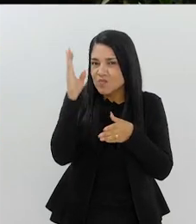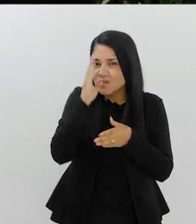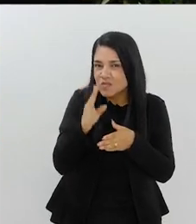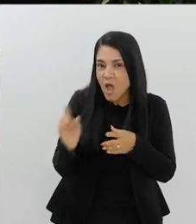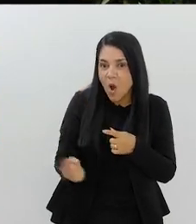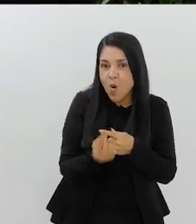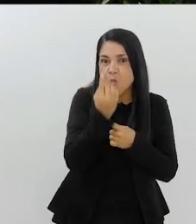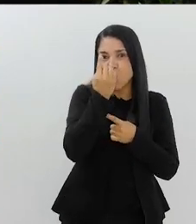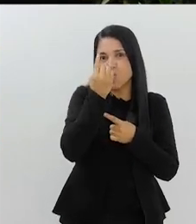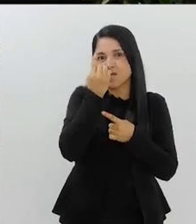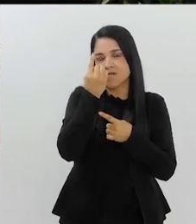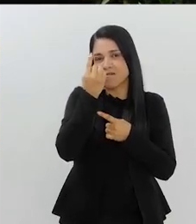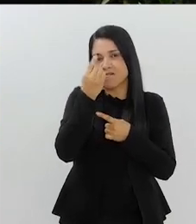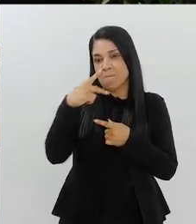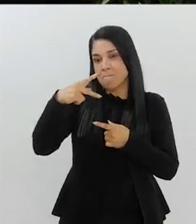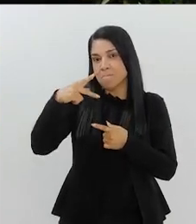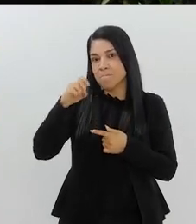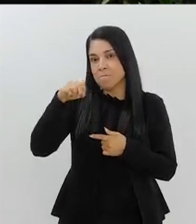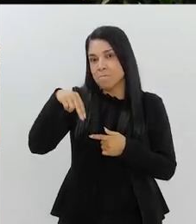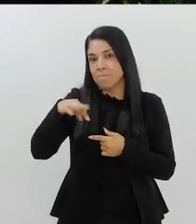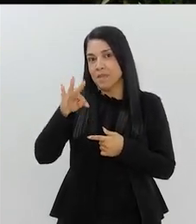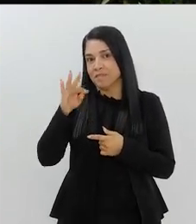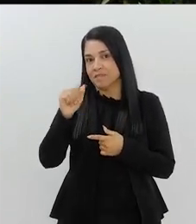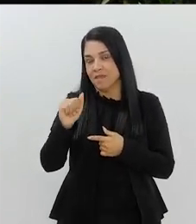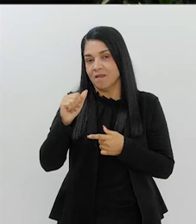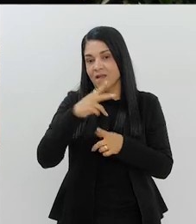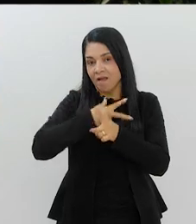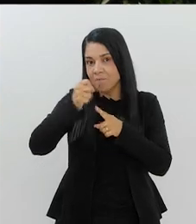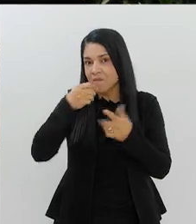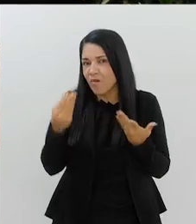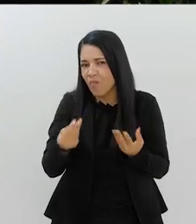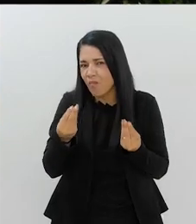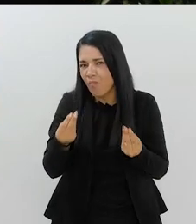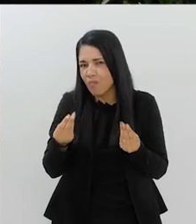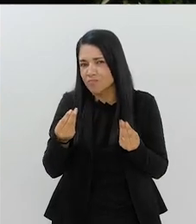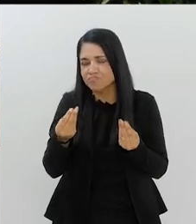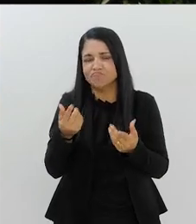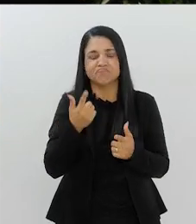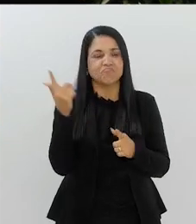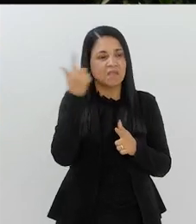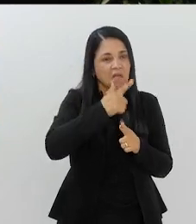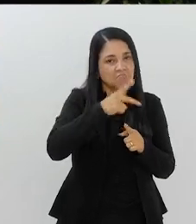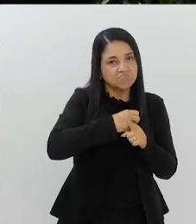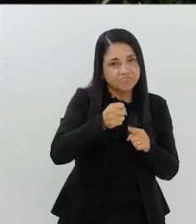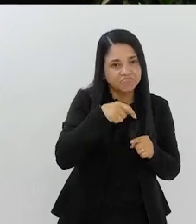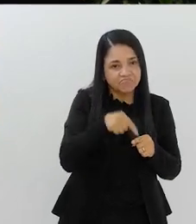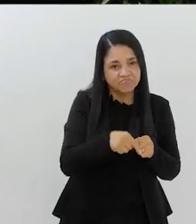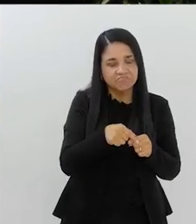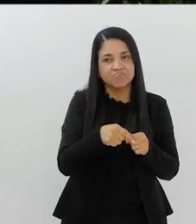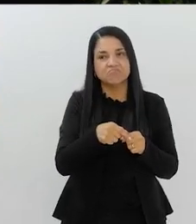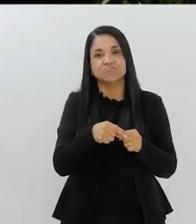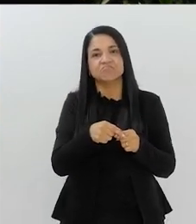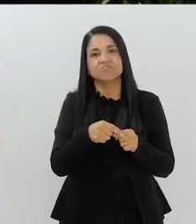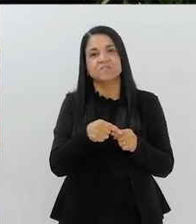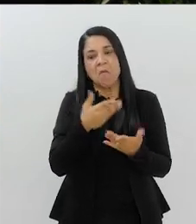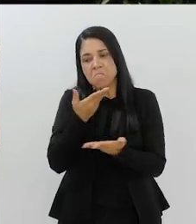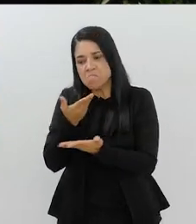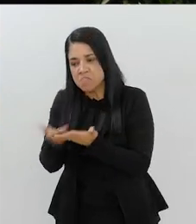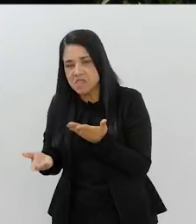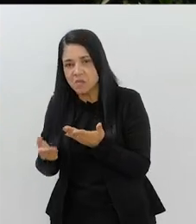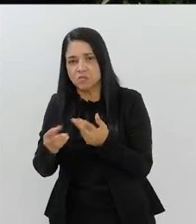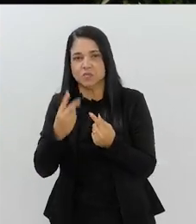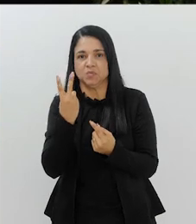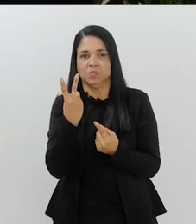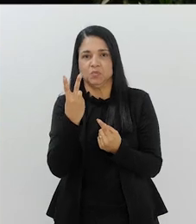única do mundo, pentacampeã do mundo. Aí, ganhamos. Está bom. Ganhamos, não convenciamos. Depois,